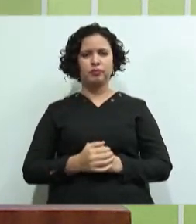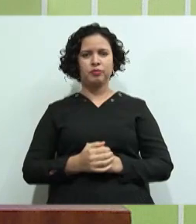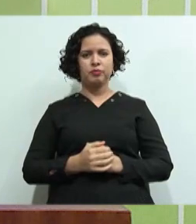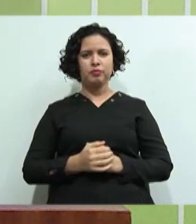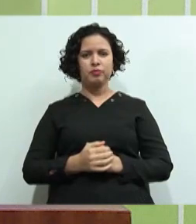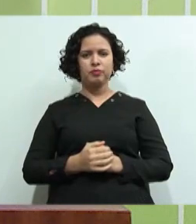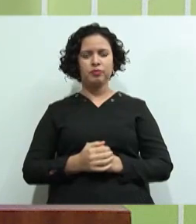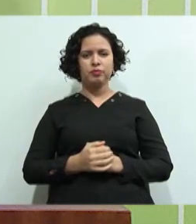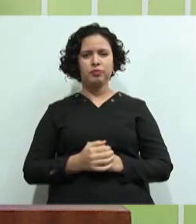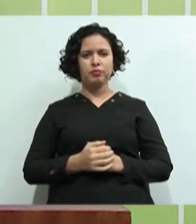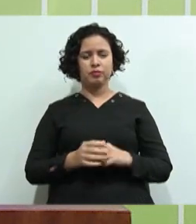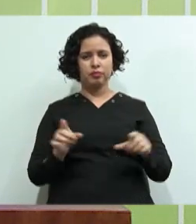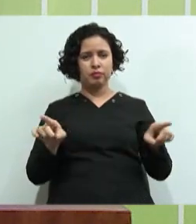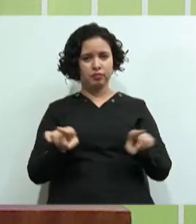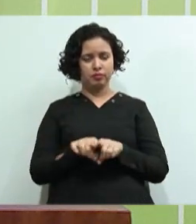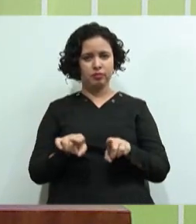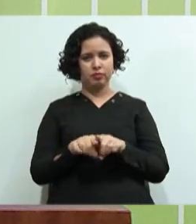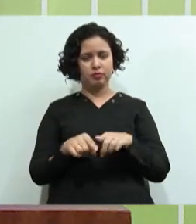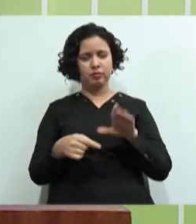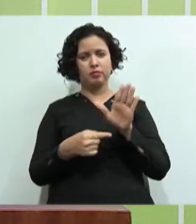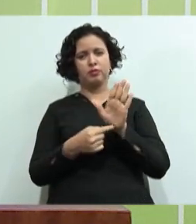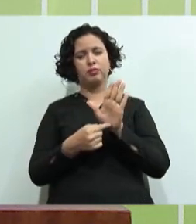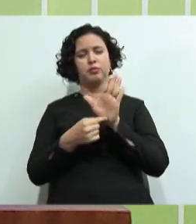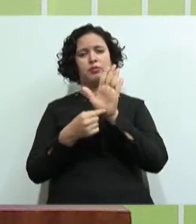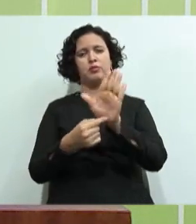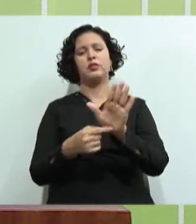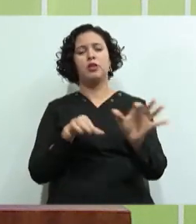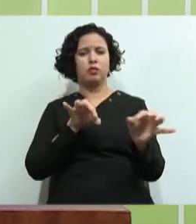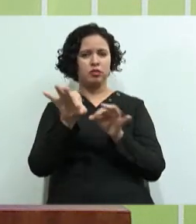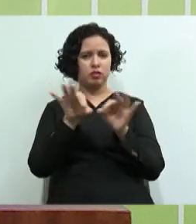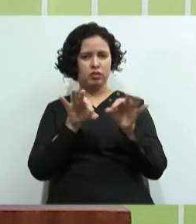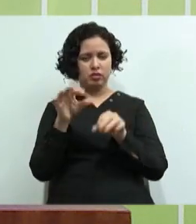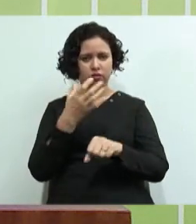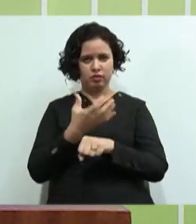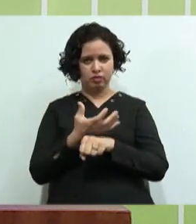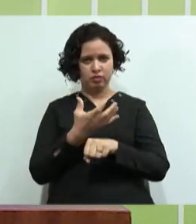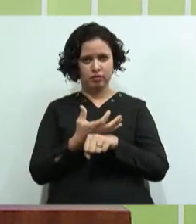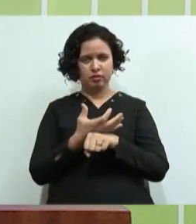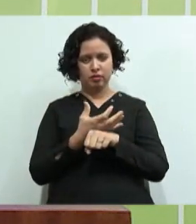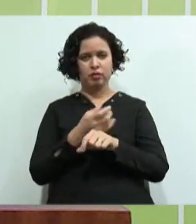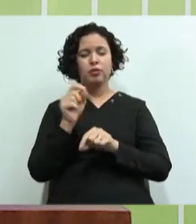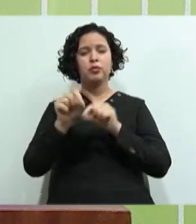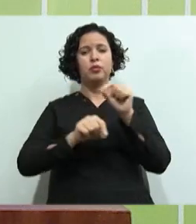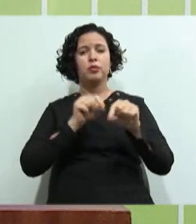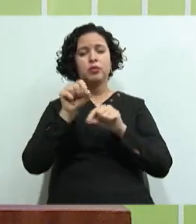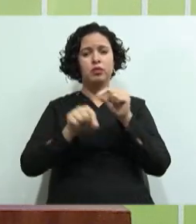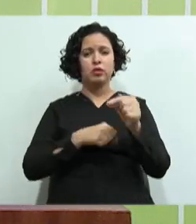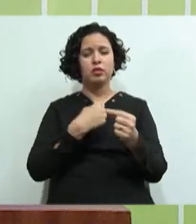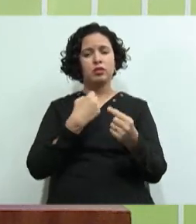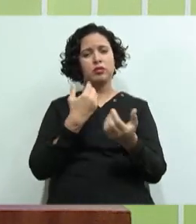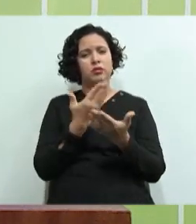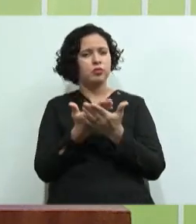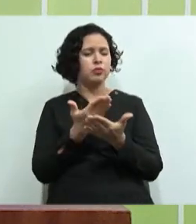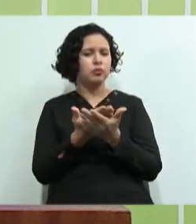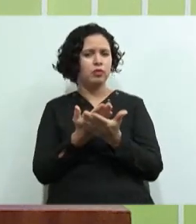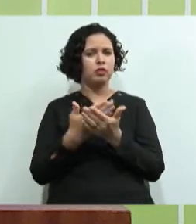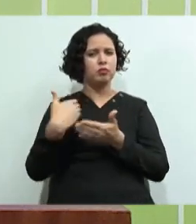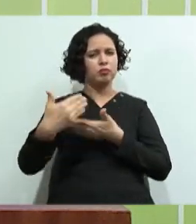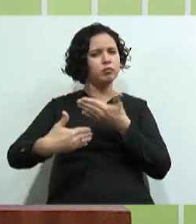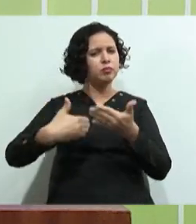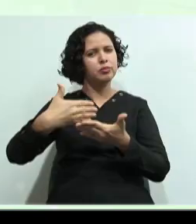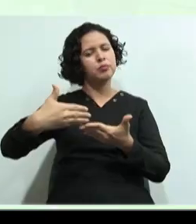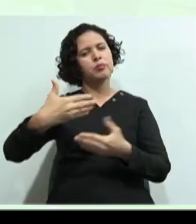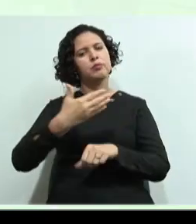Vou mostrar aqui Agora pra vocês também A organização Da disciplina Como que vai se dar O que nós iremos Trabalhar No decorrer Das